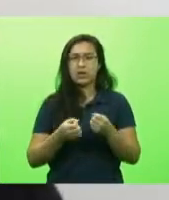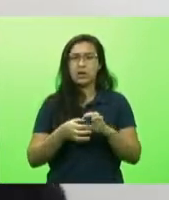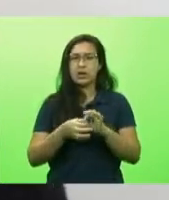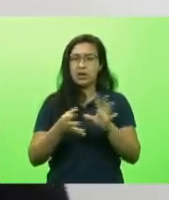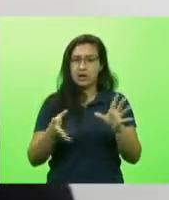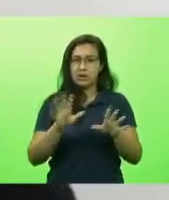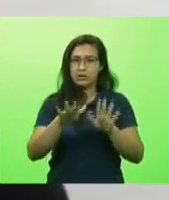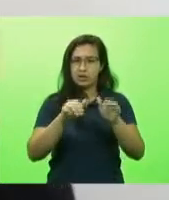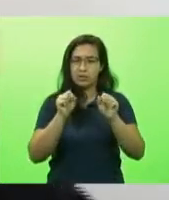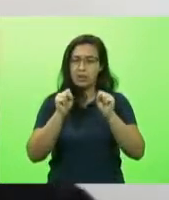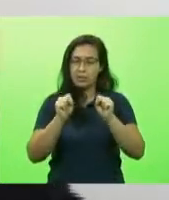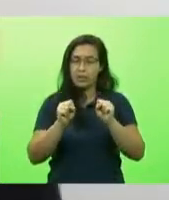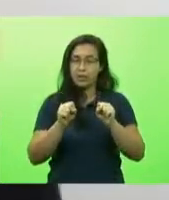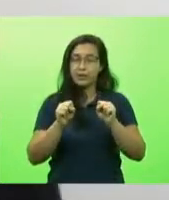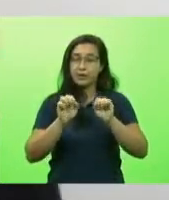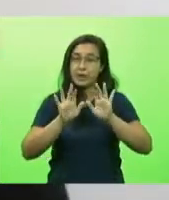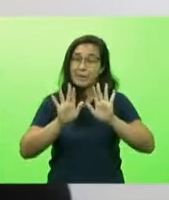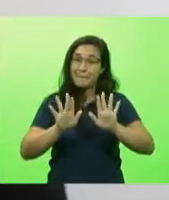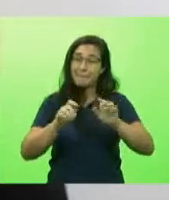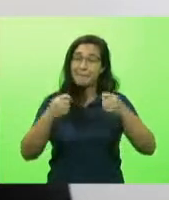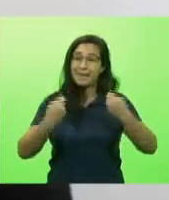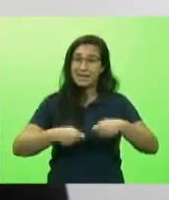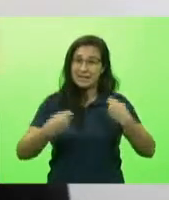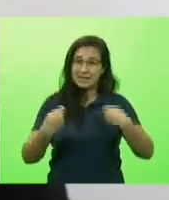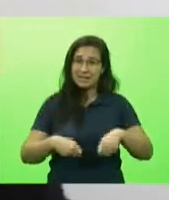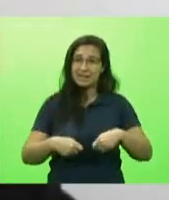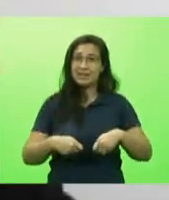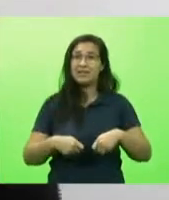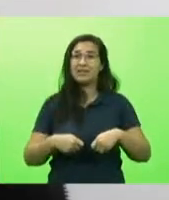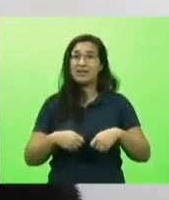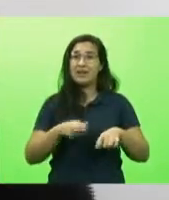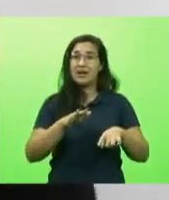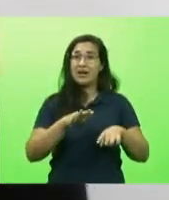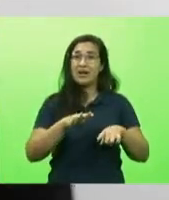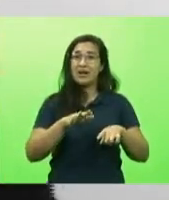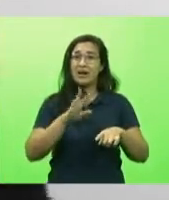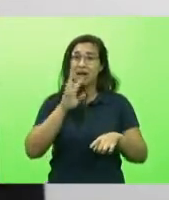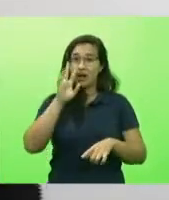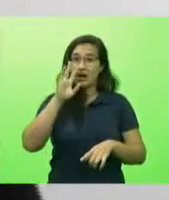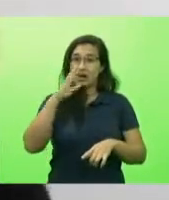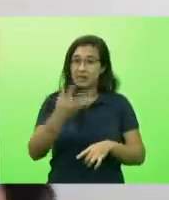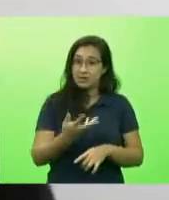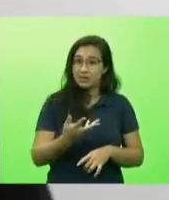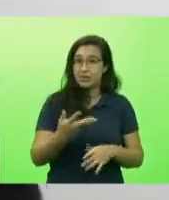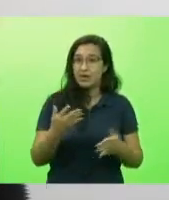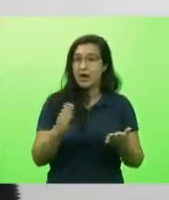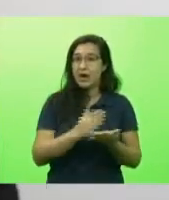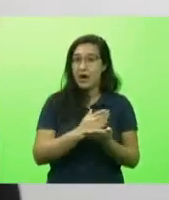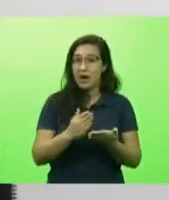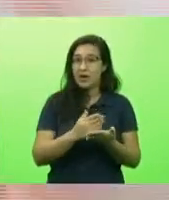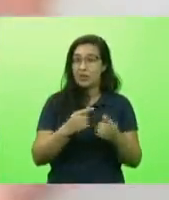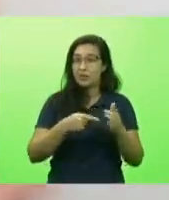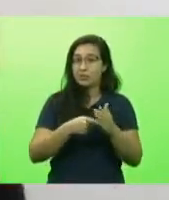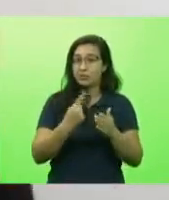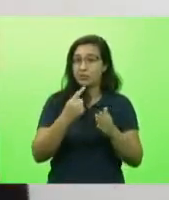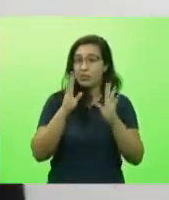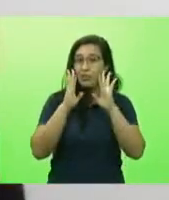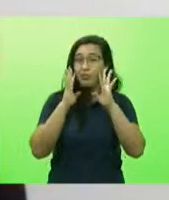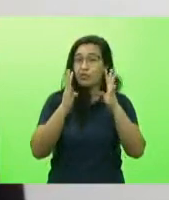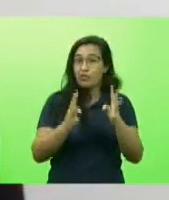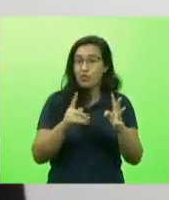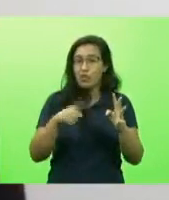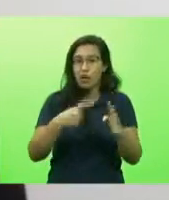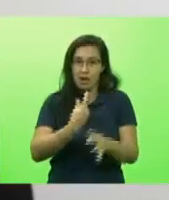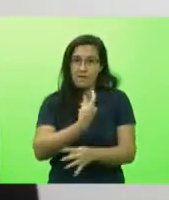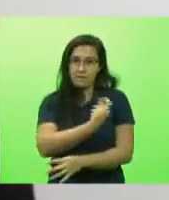preciso resolver algumas questões que são gargalos por exemplo o foco nesse momento é a